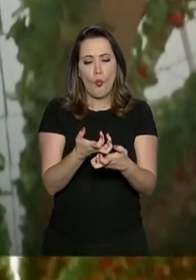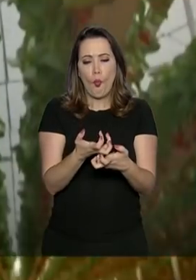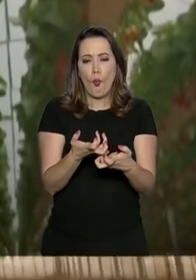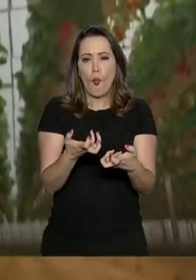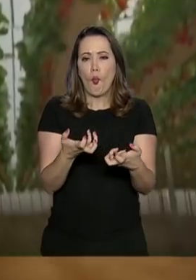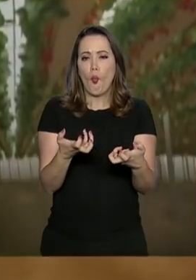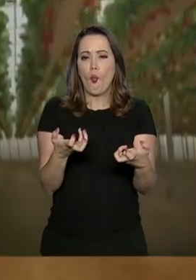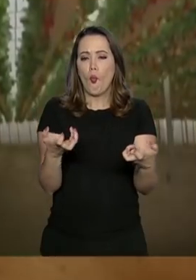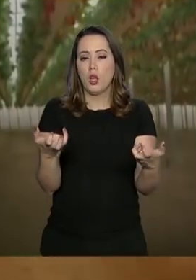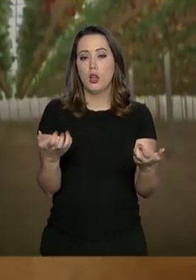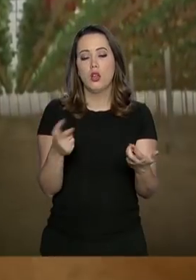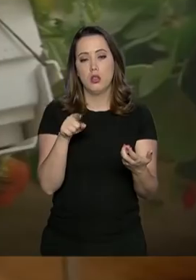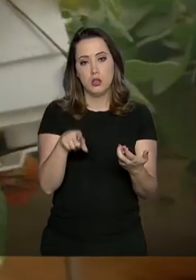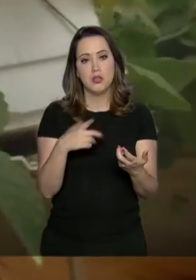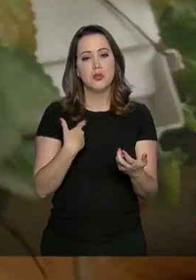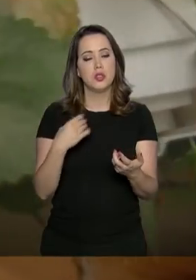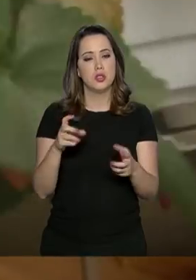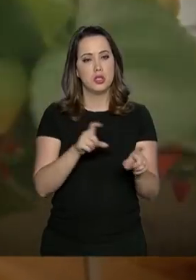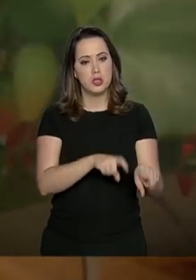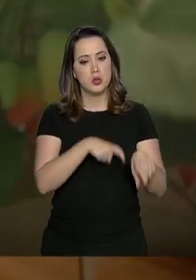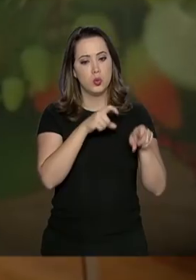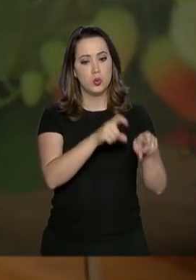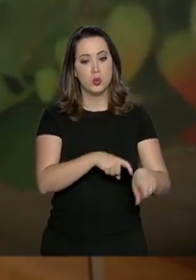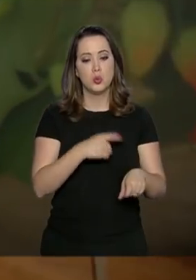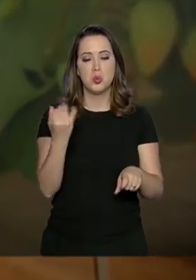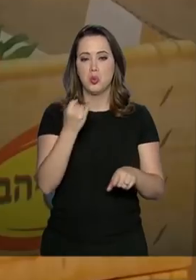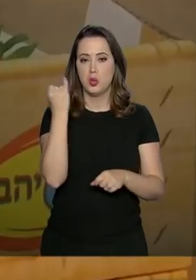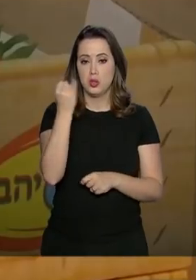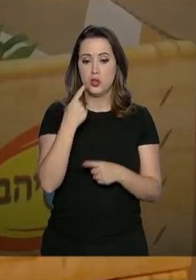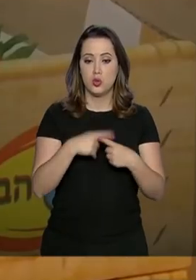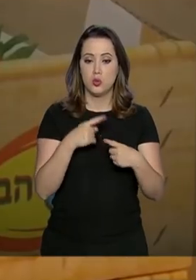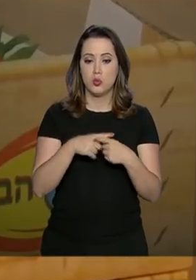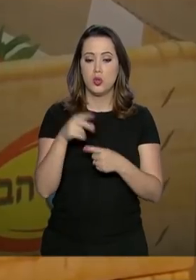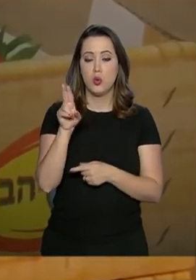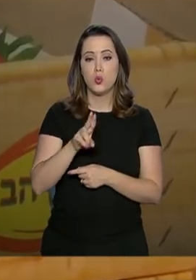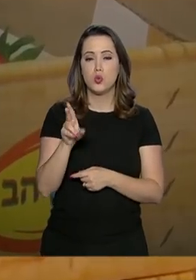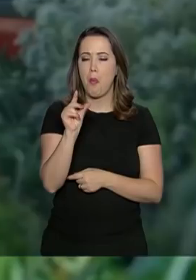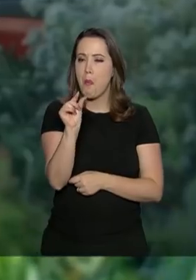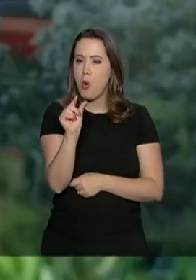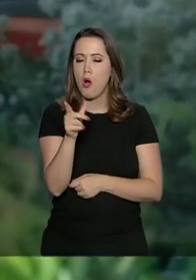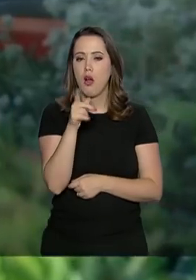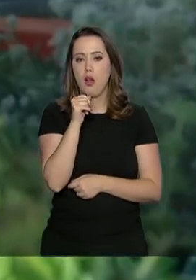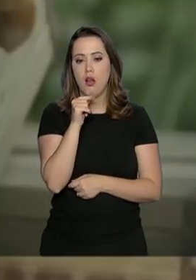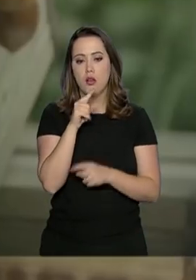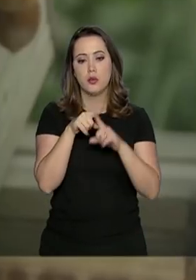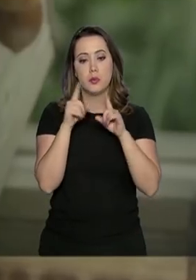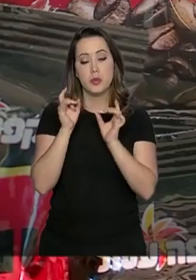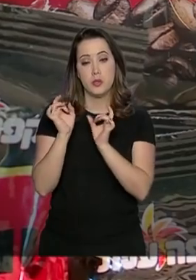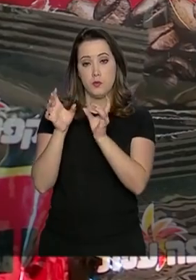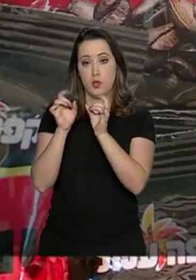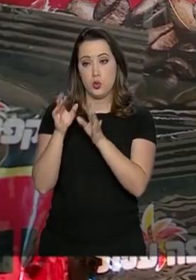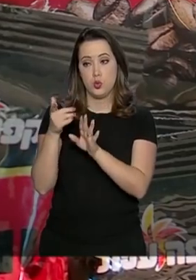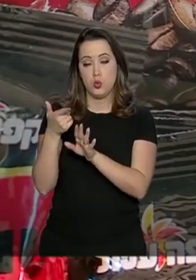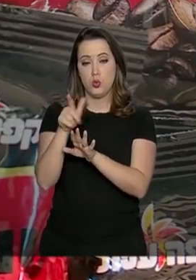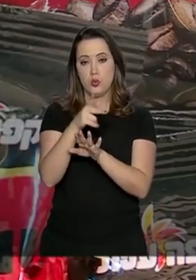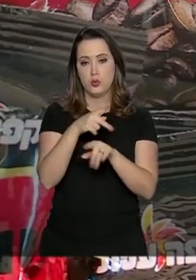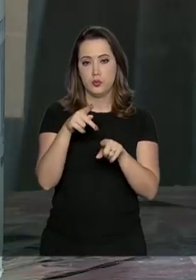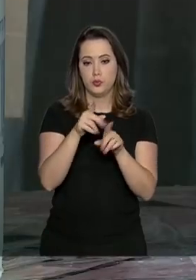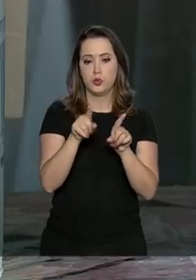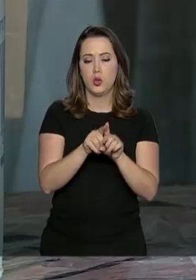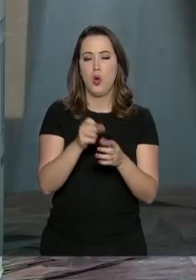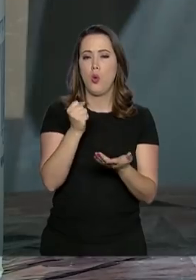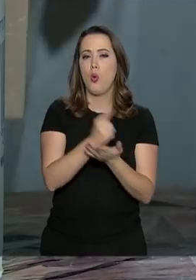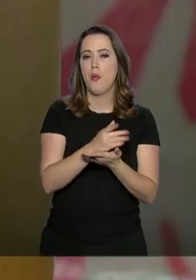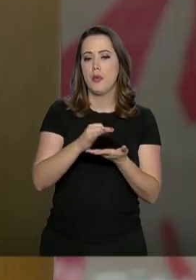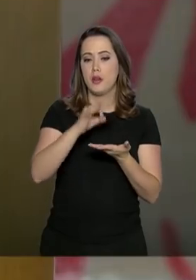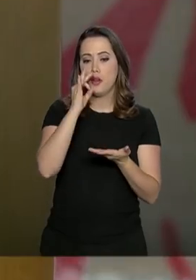cultivar produtos de qualidade com pouca água. Ainda assim, precisa exportar parte do que é consumido. Israel compra café,